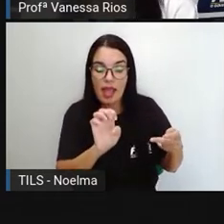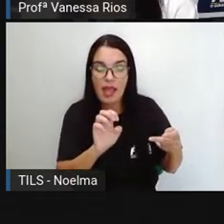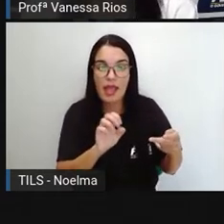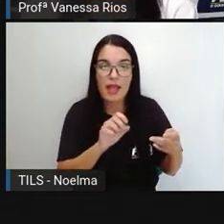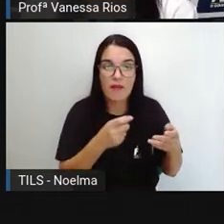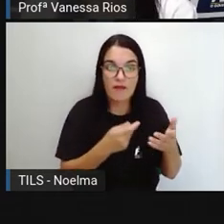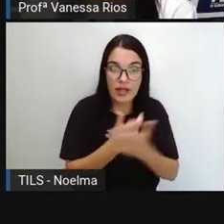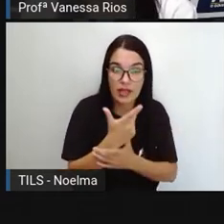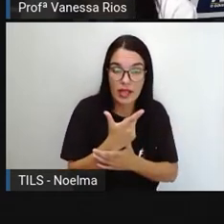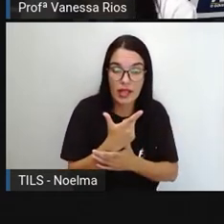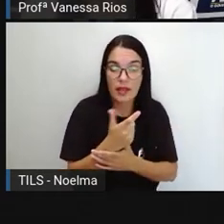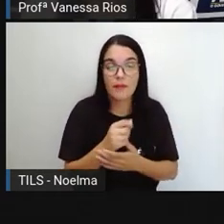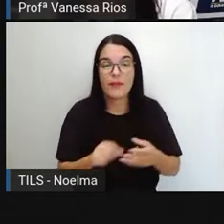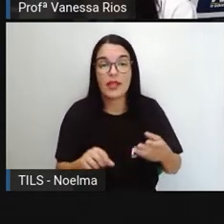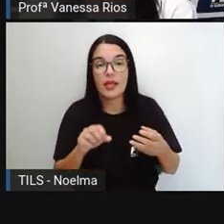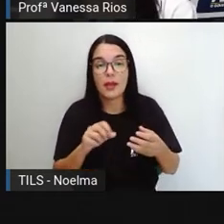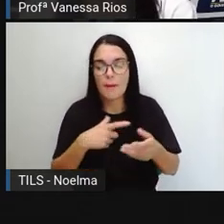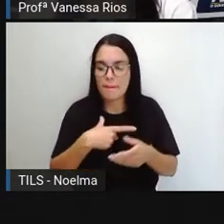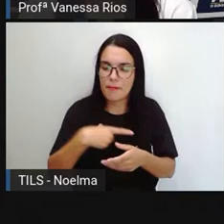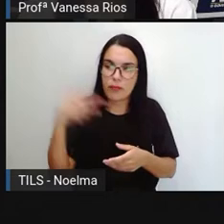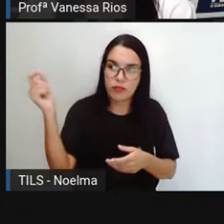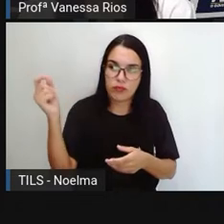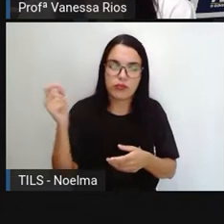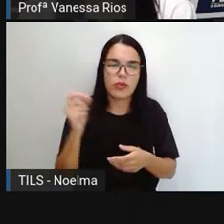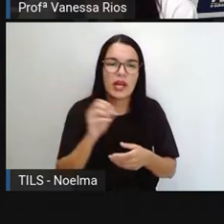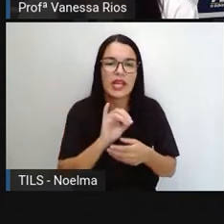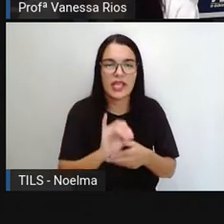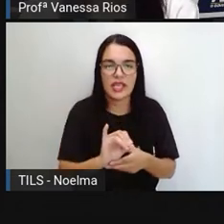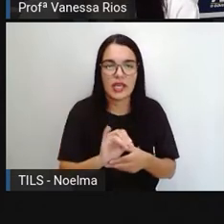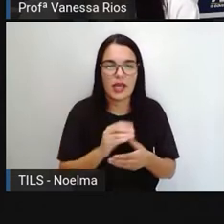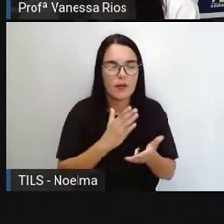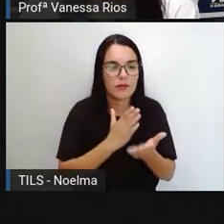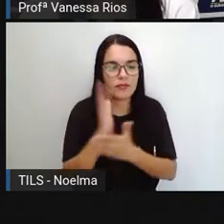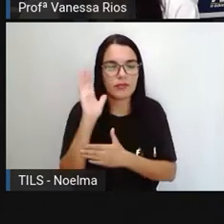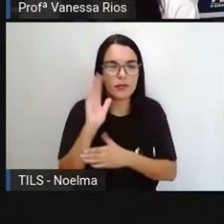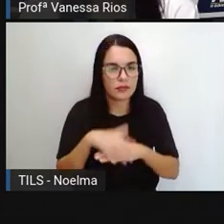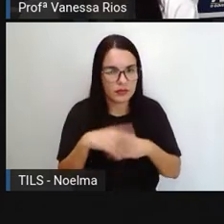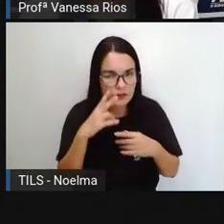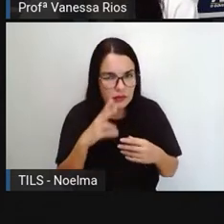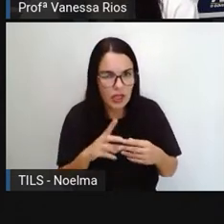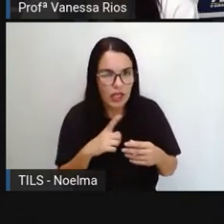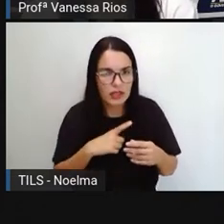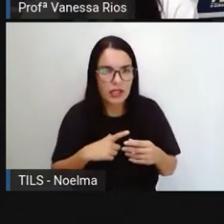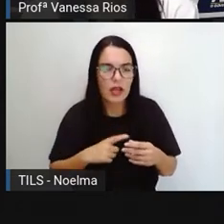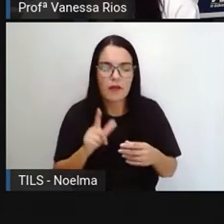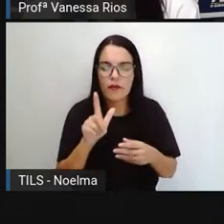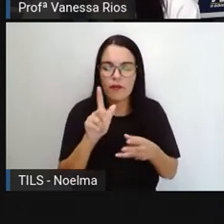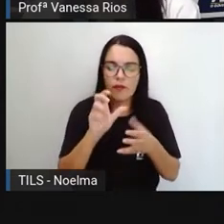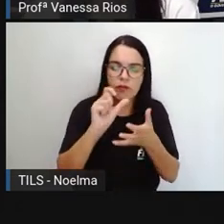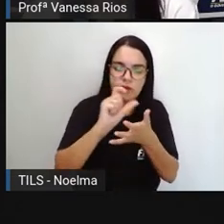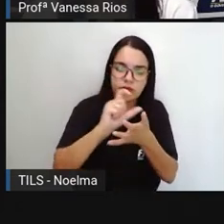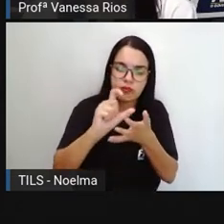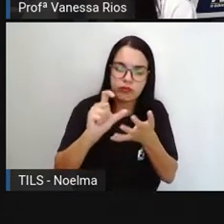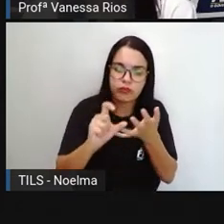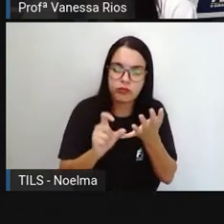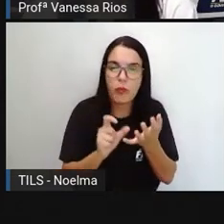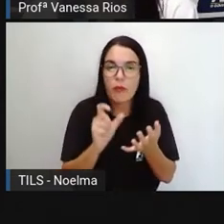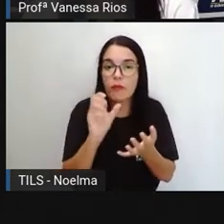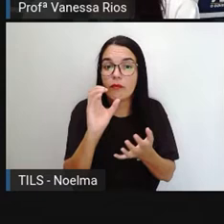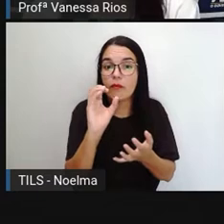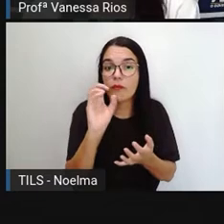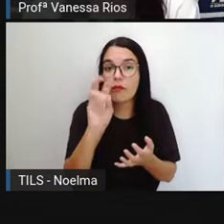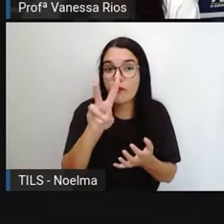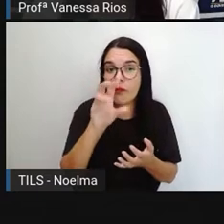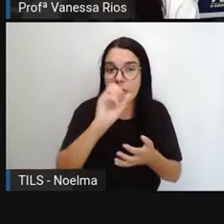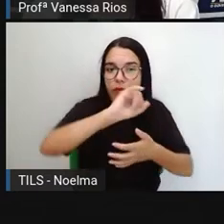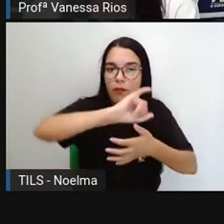E a vogal temática do verbo partir é o ir. As vogais temáticas, elas estão relacionadas aí